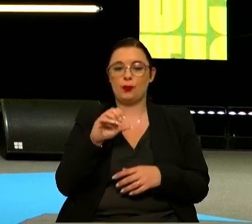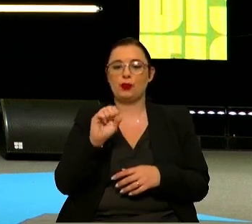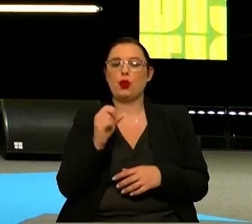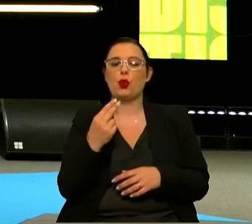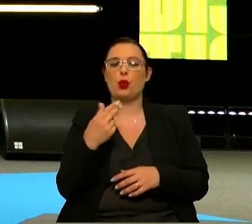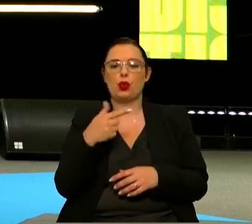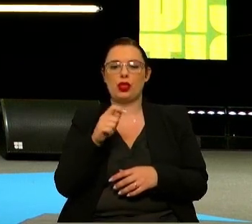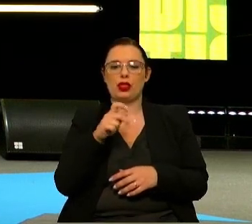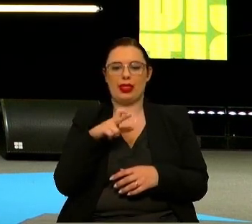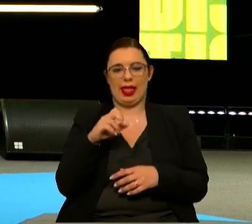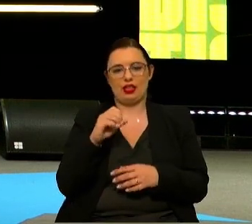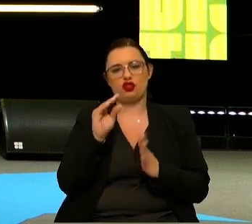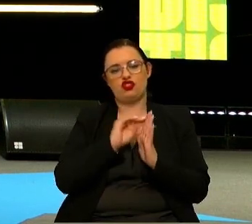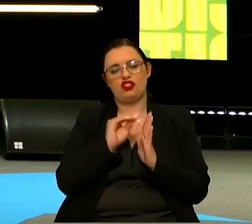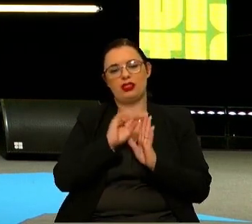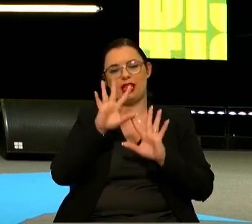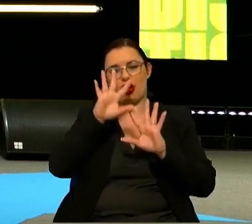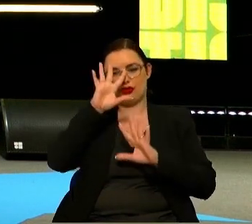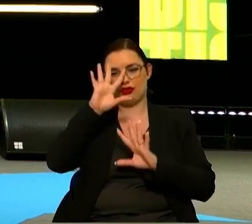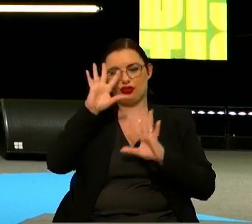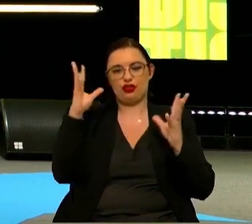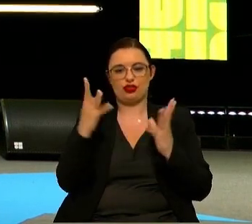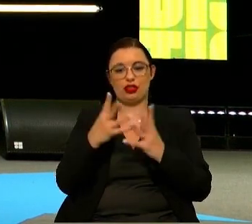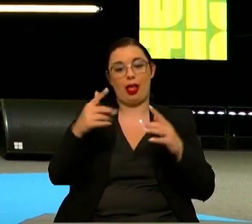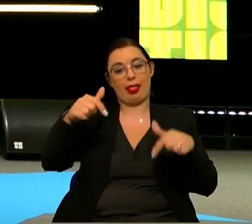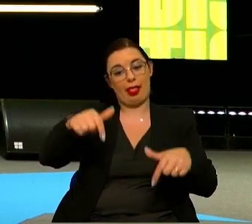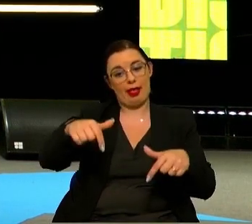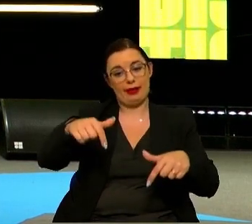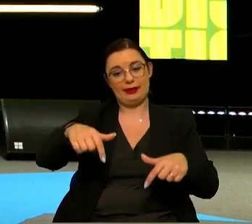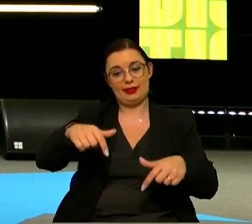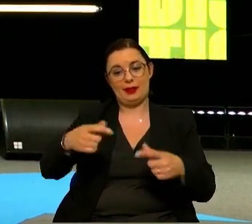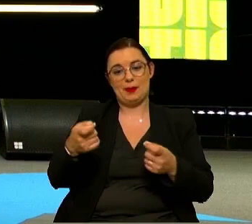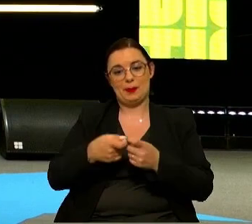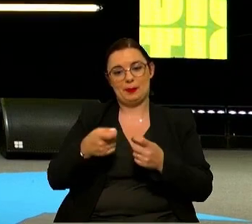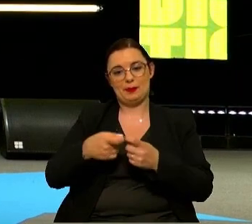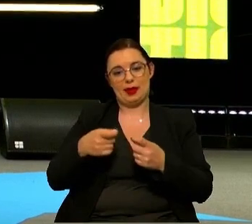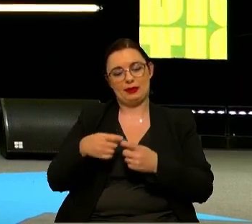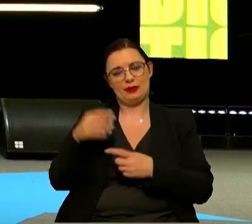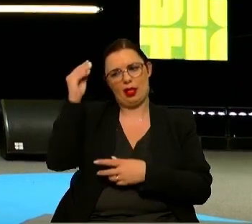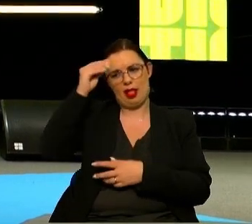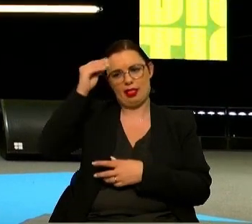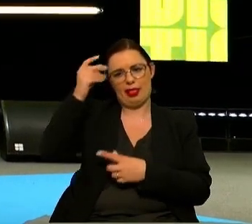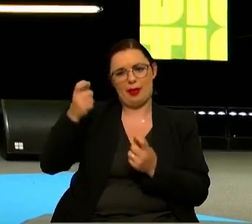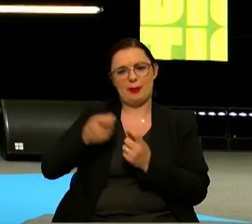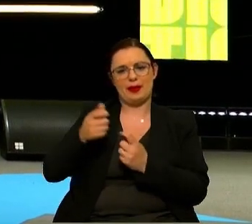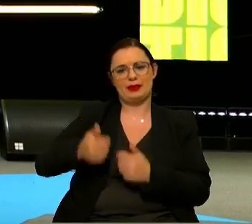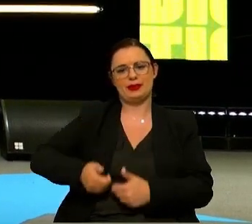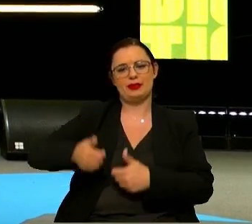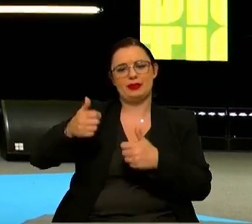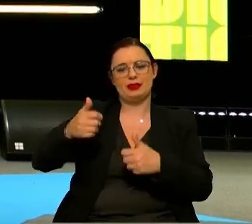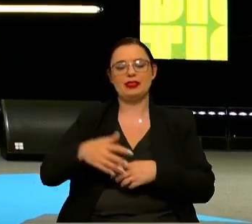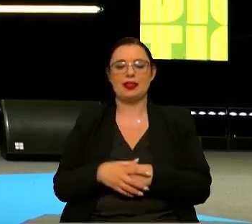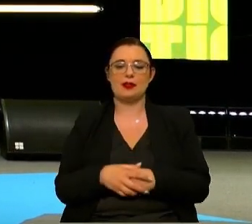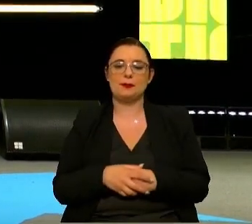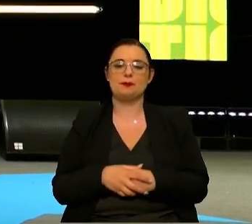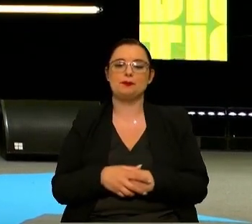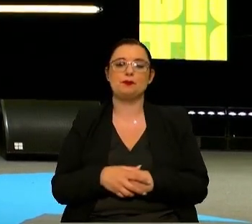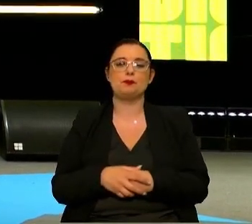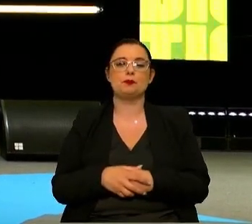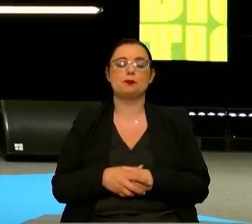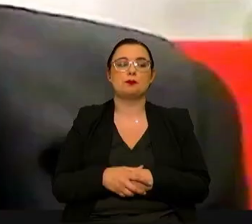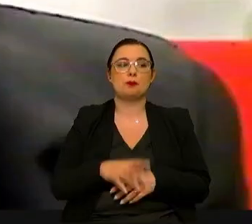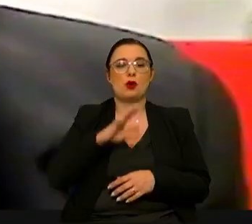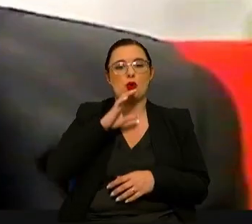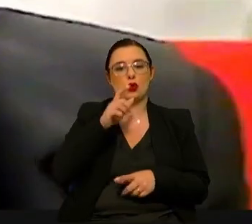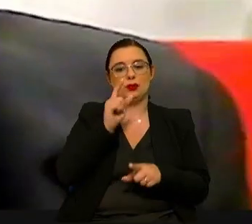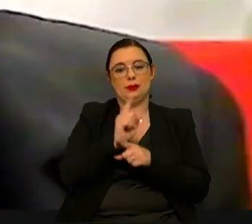que a sua terra afetiva é aqui, é uma aldeia muito próxima aqui da cidade do Fundão, no Conselho do Fundão,